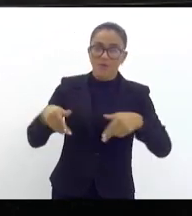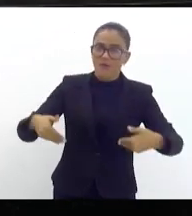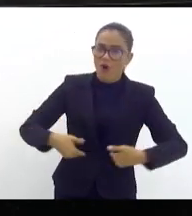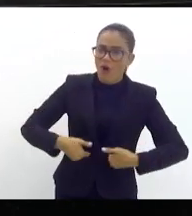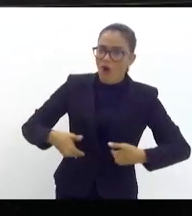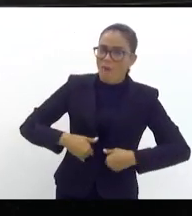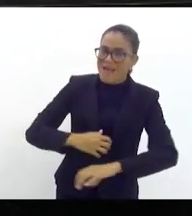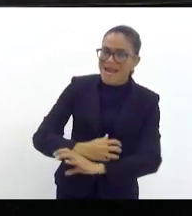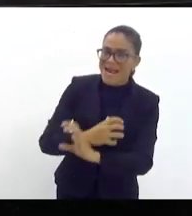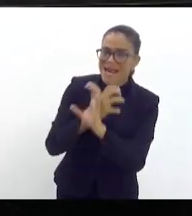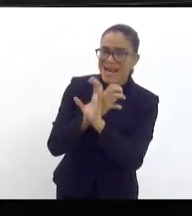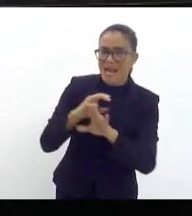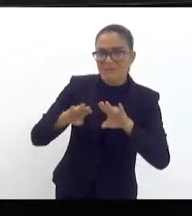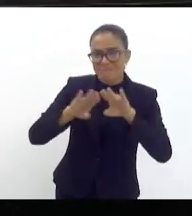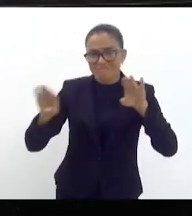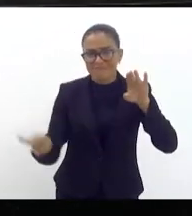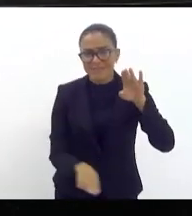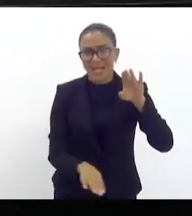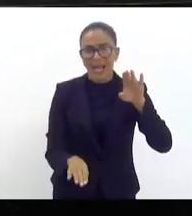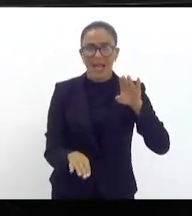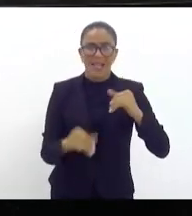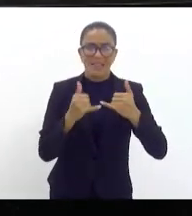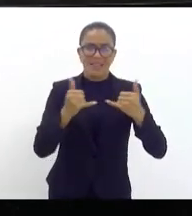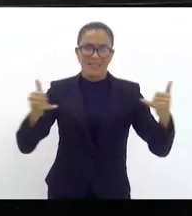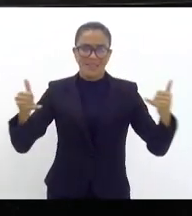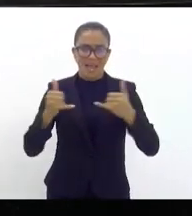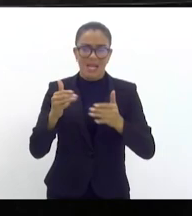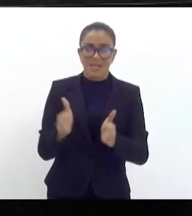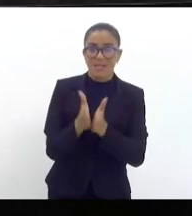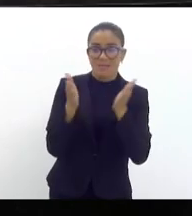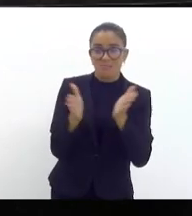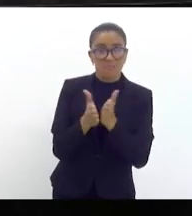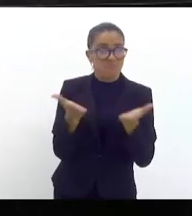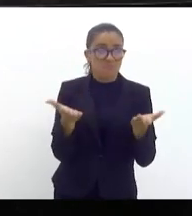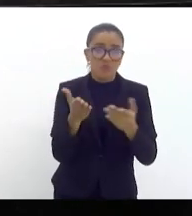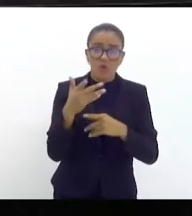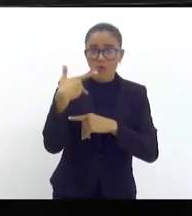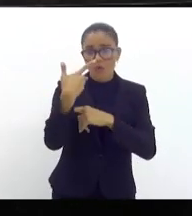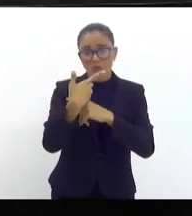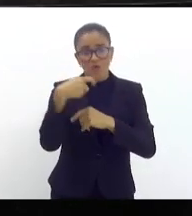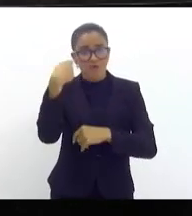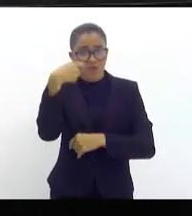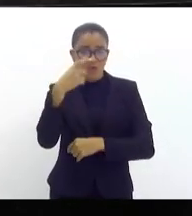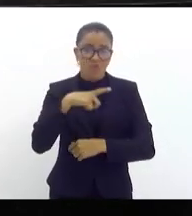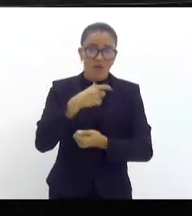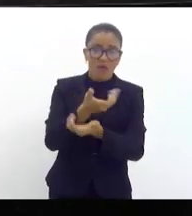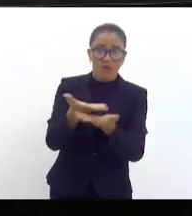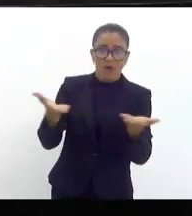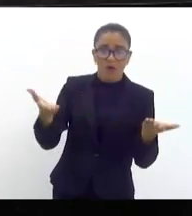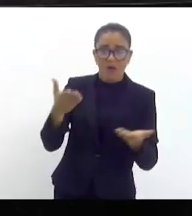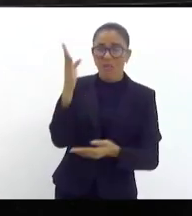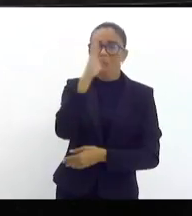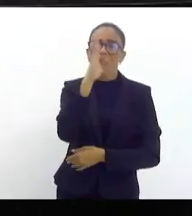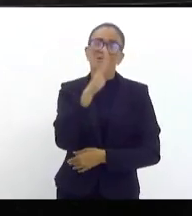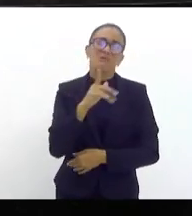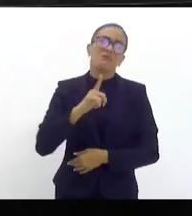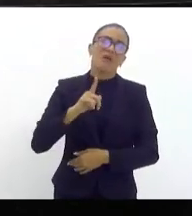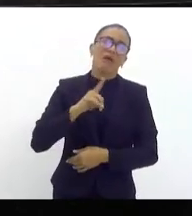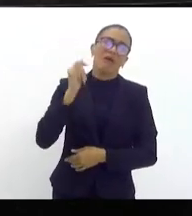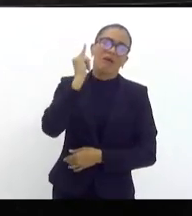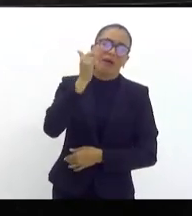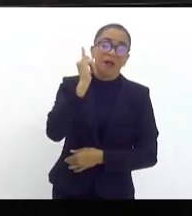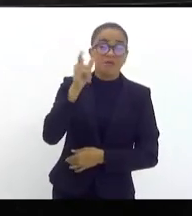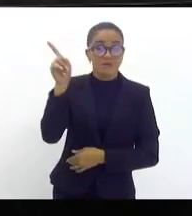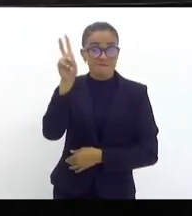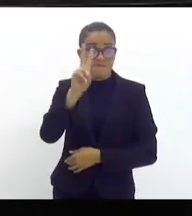abaixo da linha da pobreza. Os vídeos estão aí abertos. Não venha dizer que no Brasil também temos relatos. Na